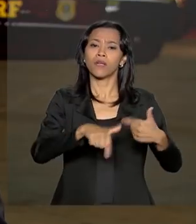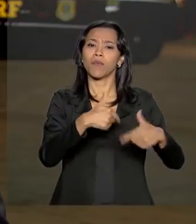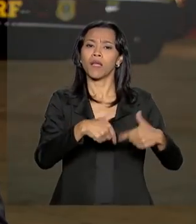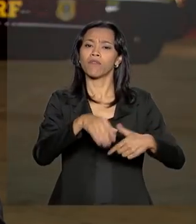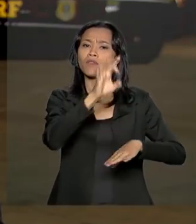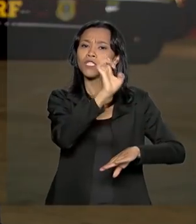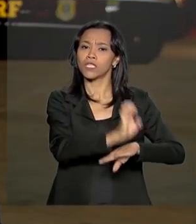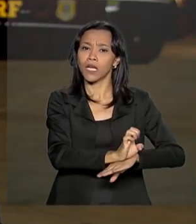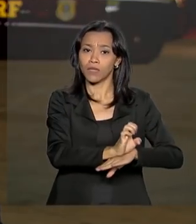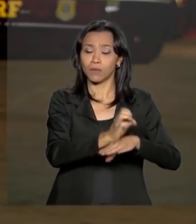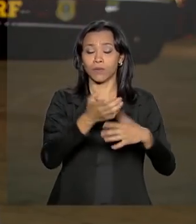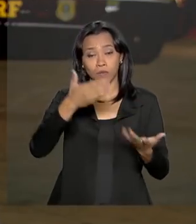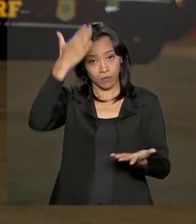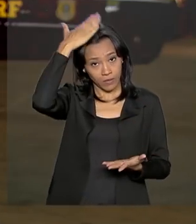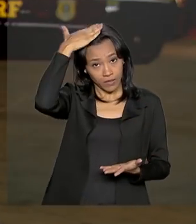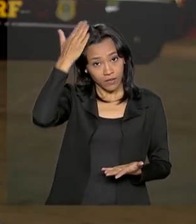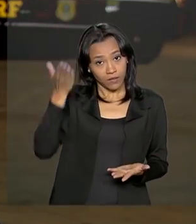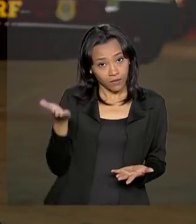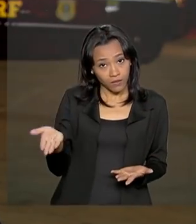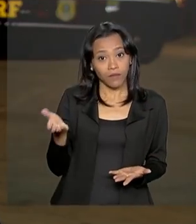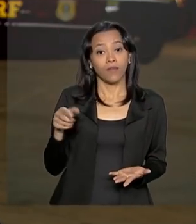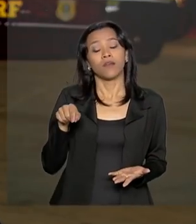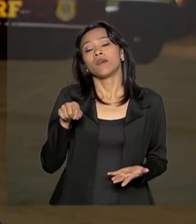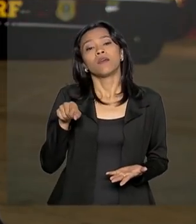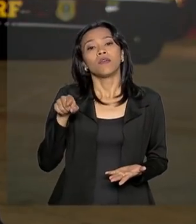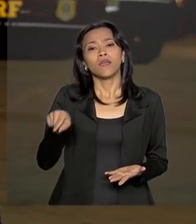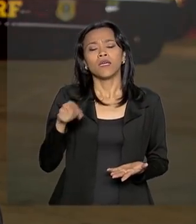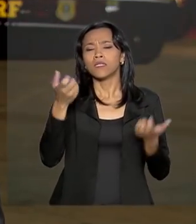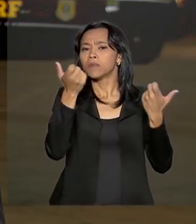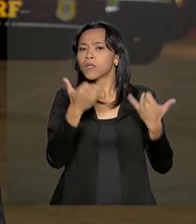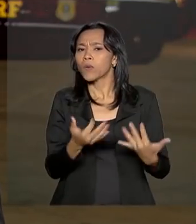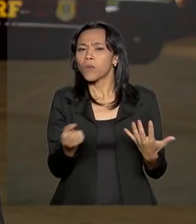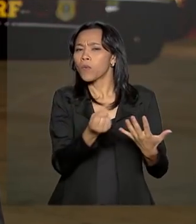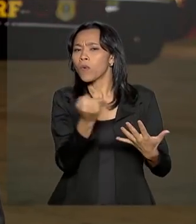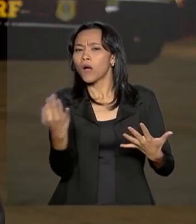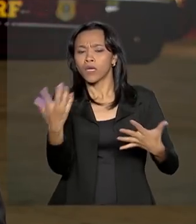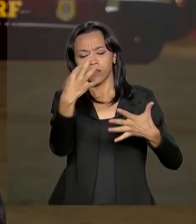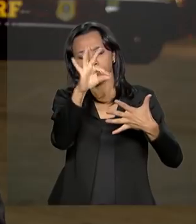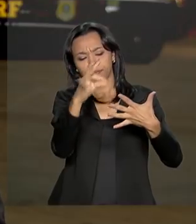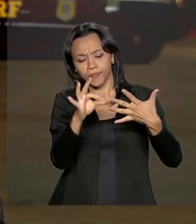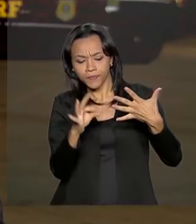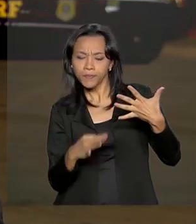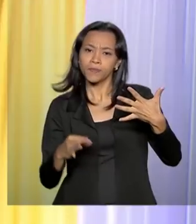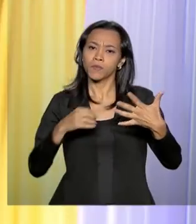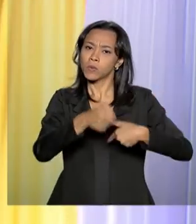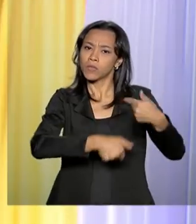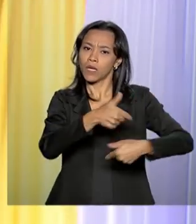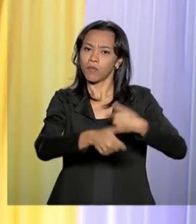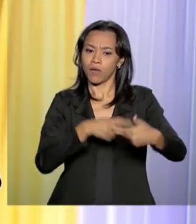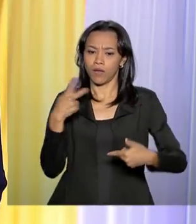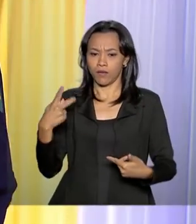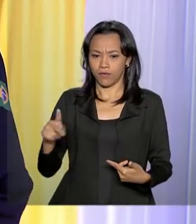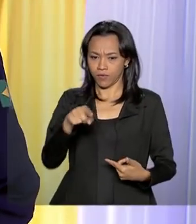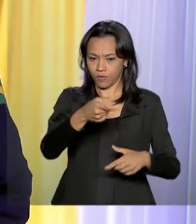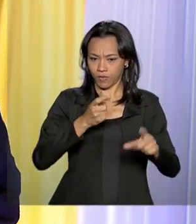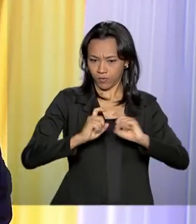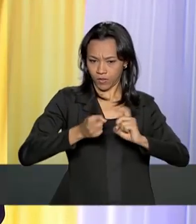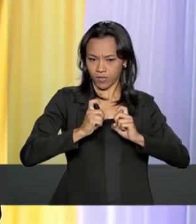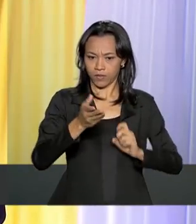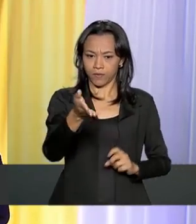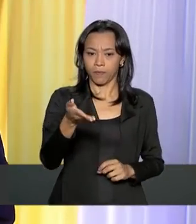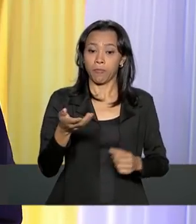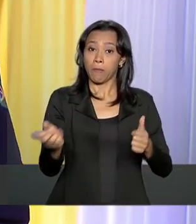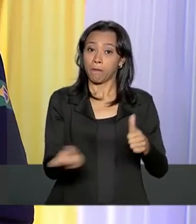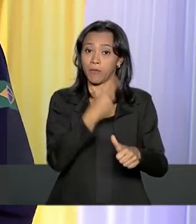No discurso de posse, Furtado falou quais serão as prioridades de sua gestão. A primeira diz respeito